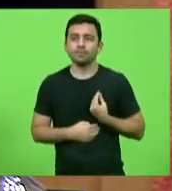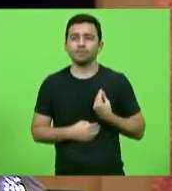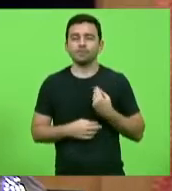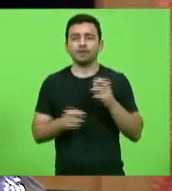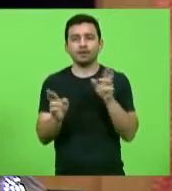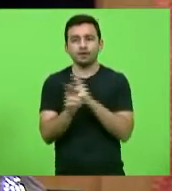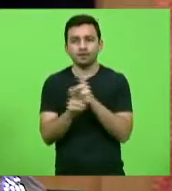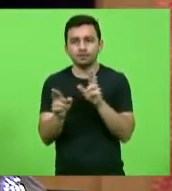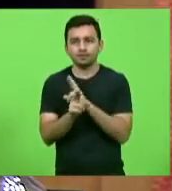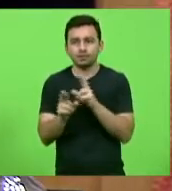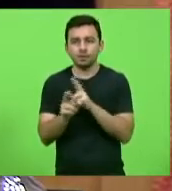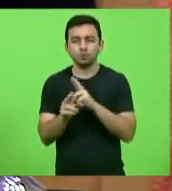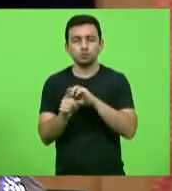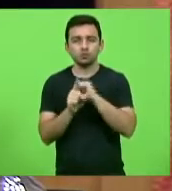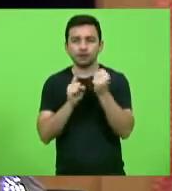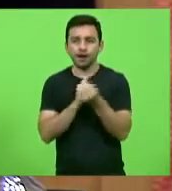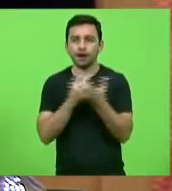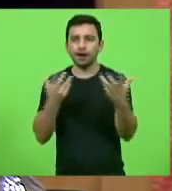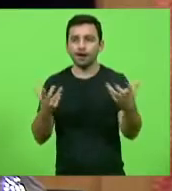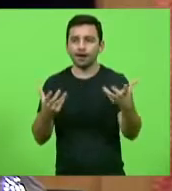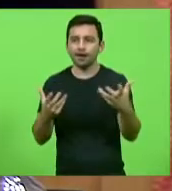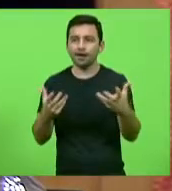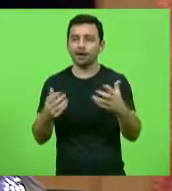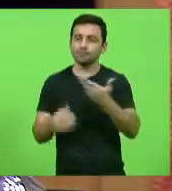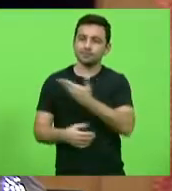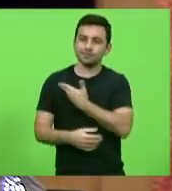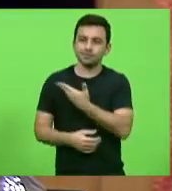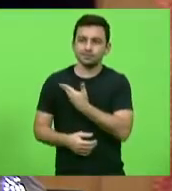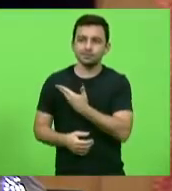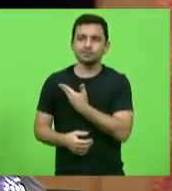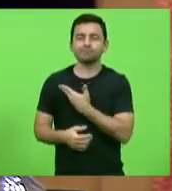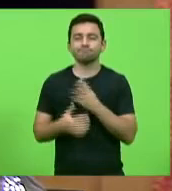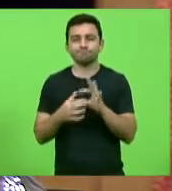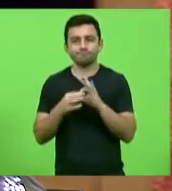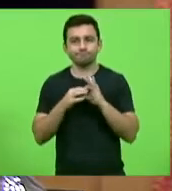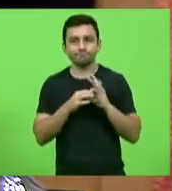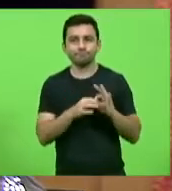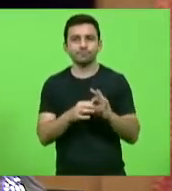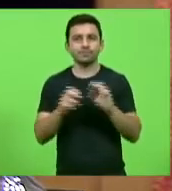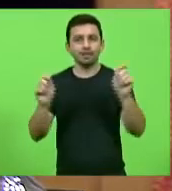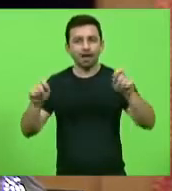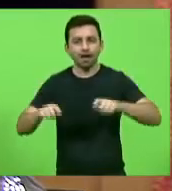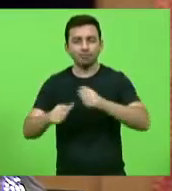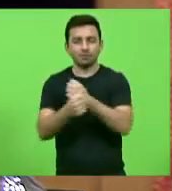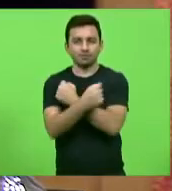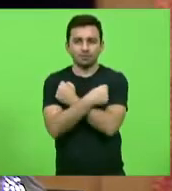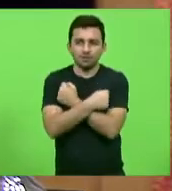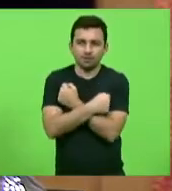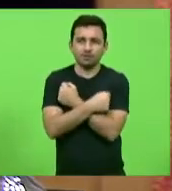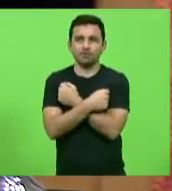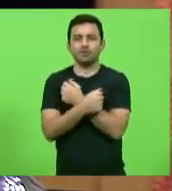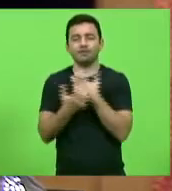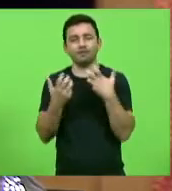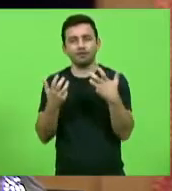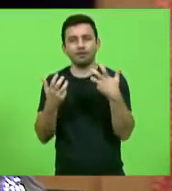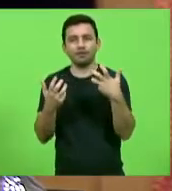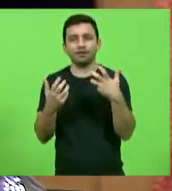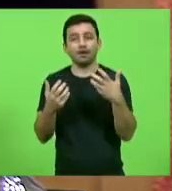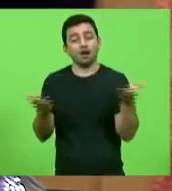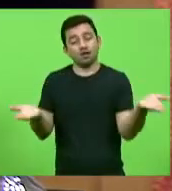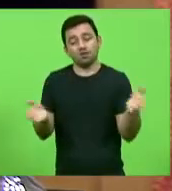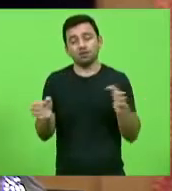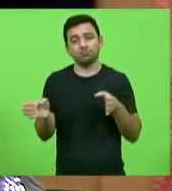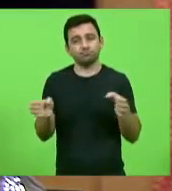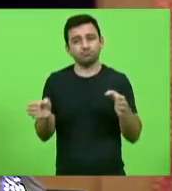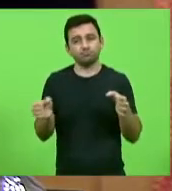às relações sociais, de amizade das pessoas, de poder abraçar e, enquanto isso,